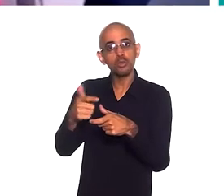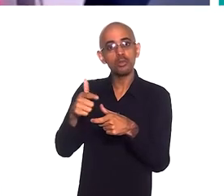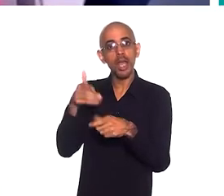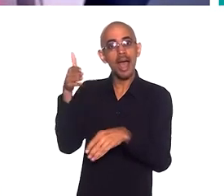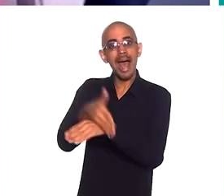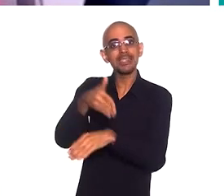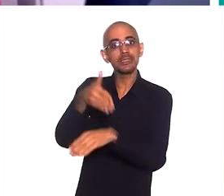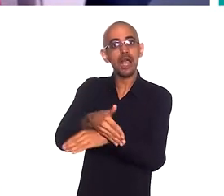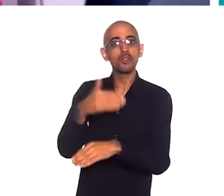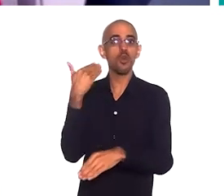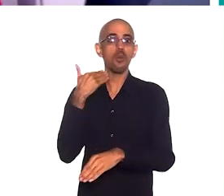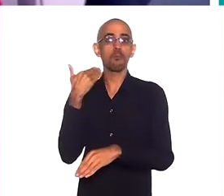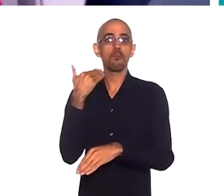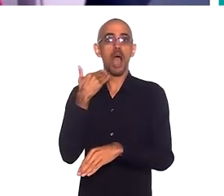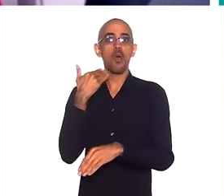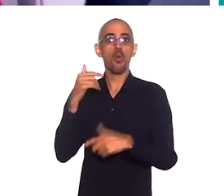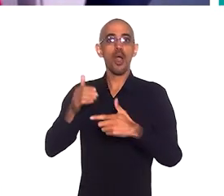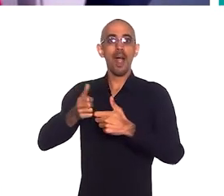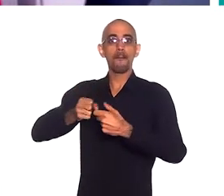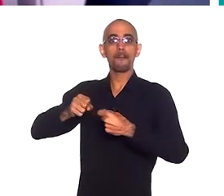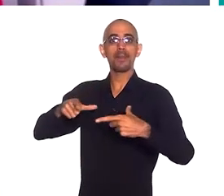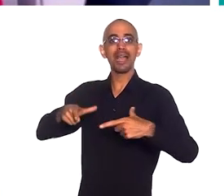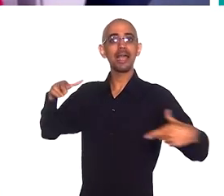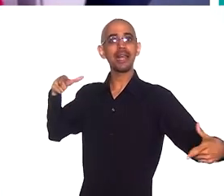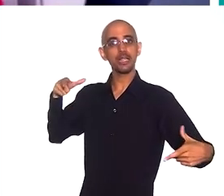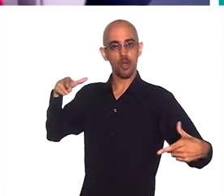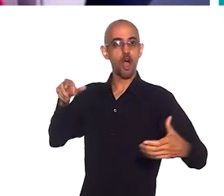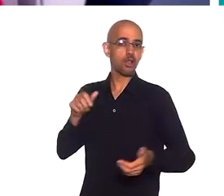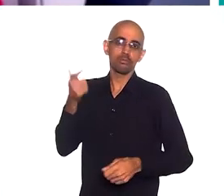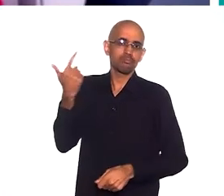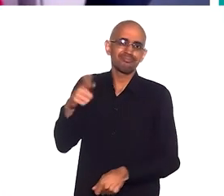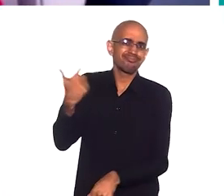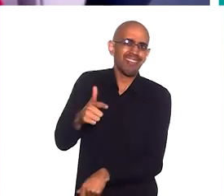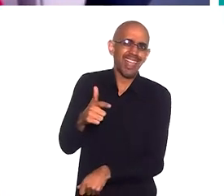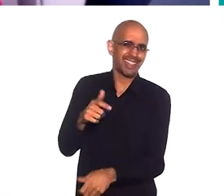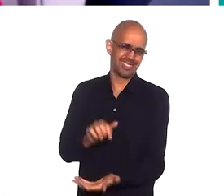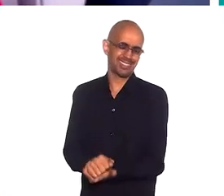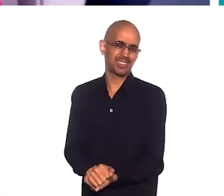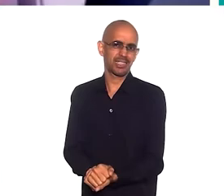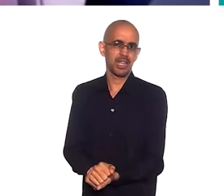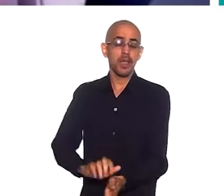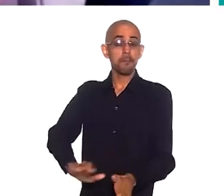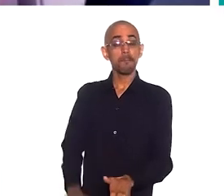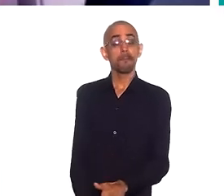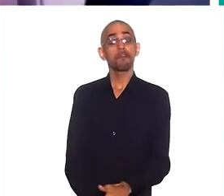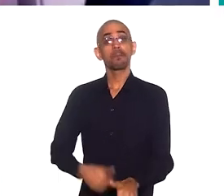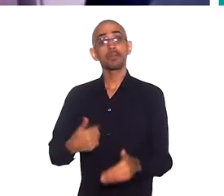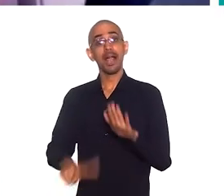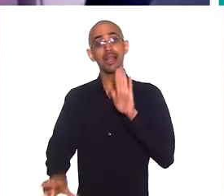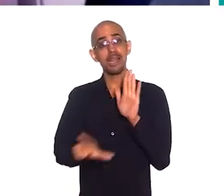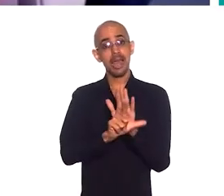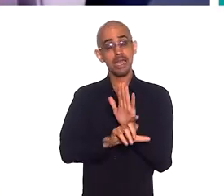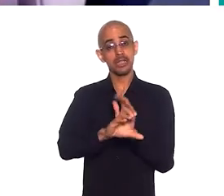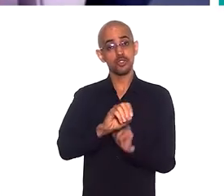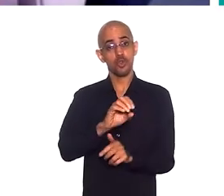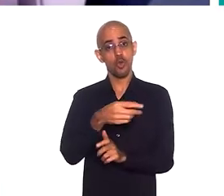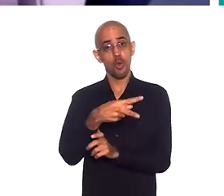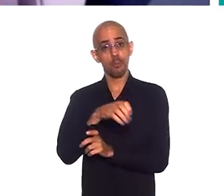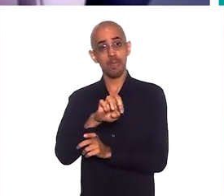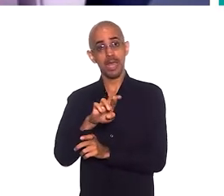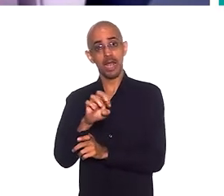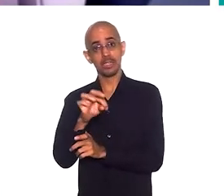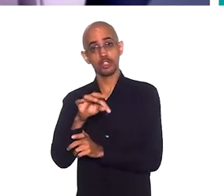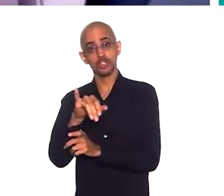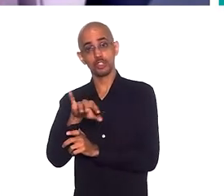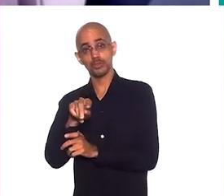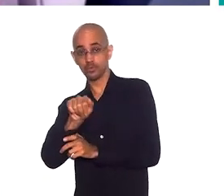economia capitalista, não tem. Quem governa são eles, é só para os grandes. Até além das cooperativas, porque o básico